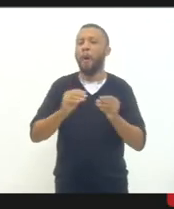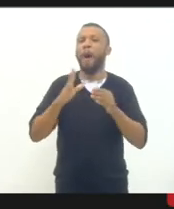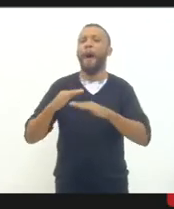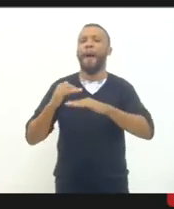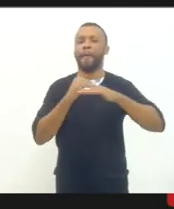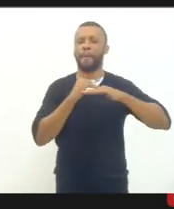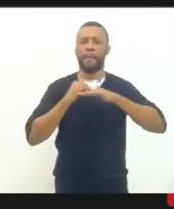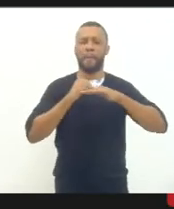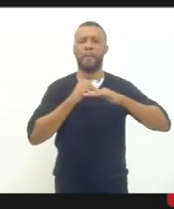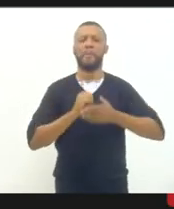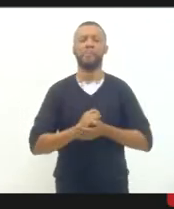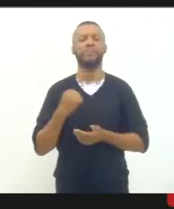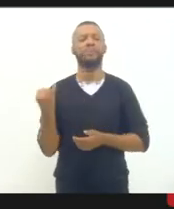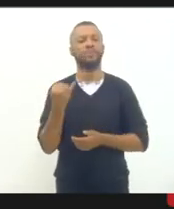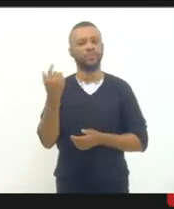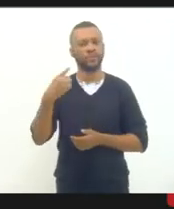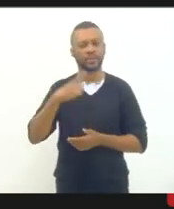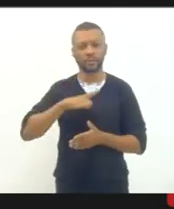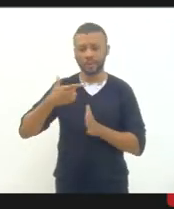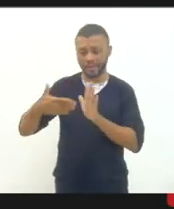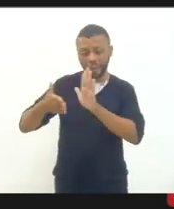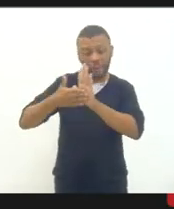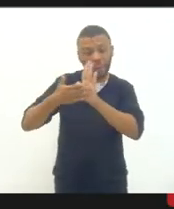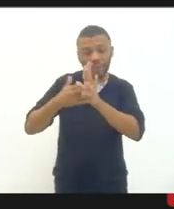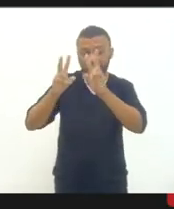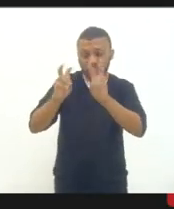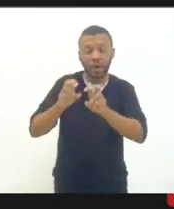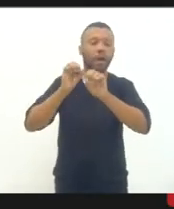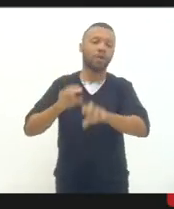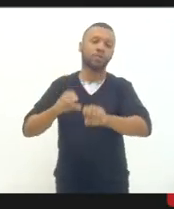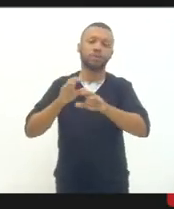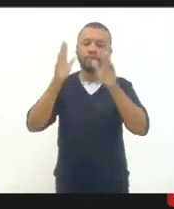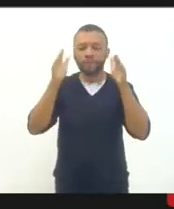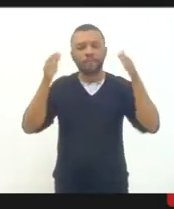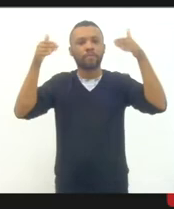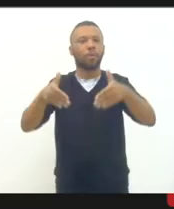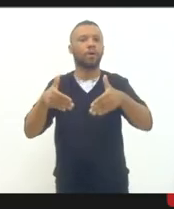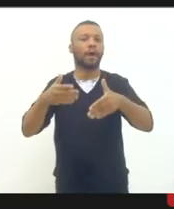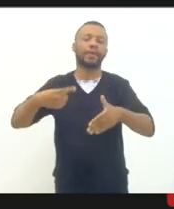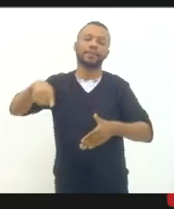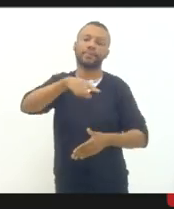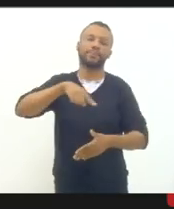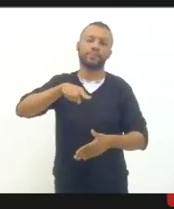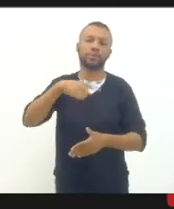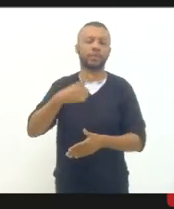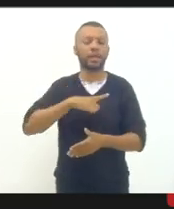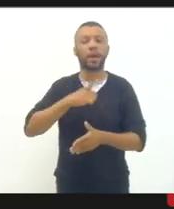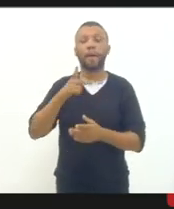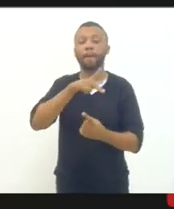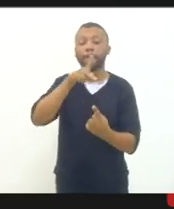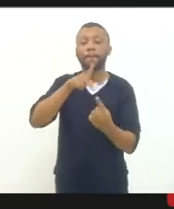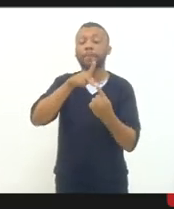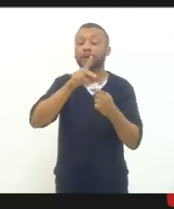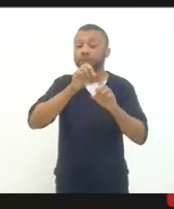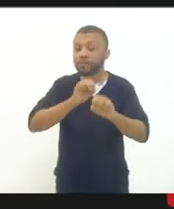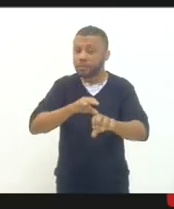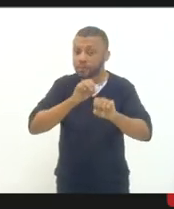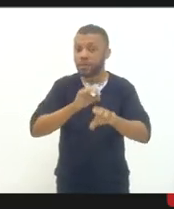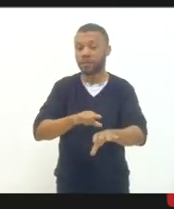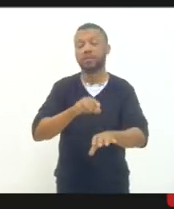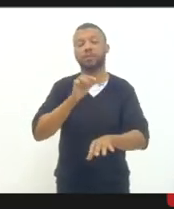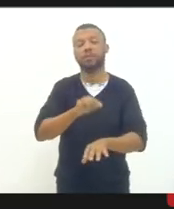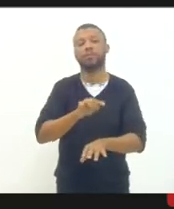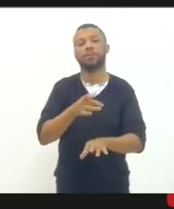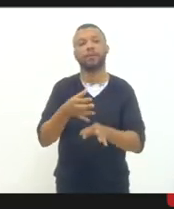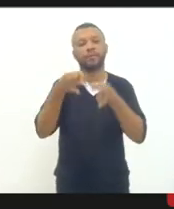tenha essa pauta educacional focada e que a gente tenha um plano de educação que realmente